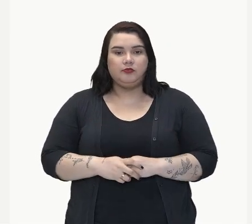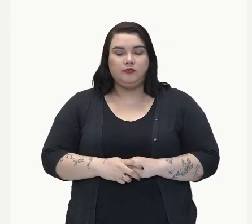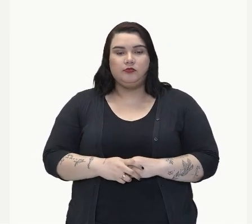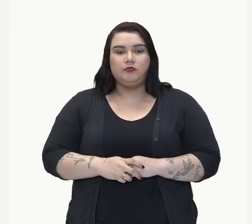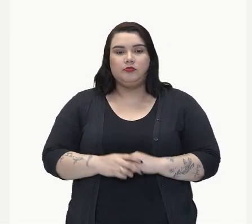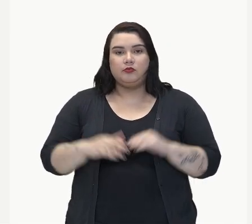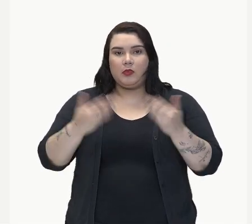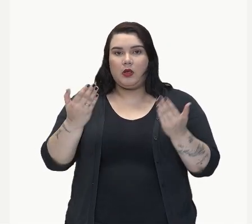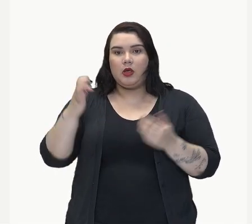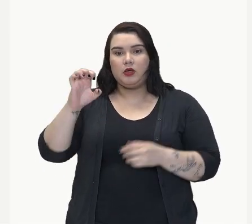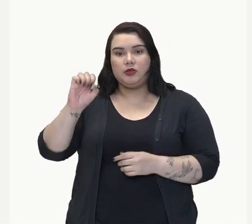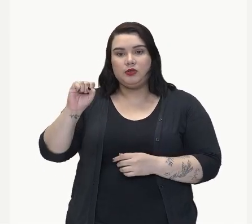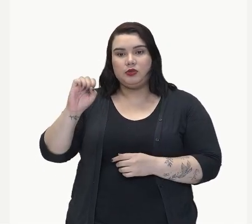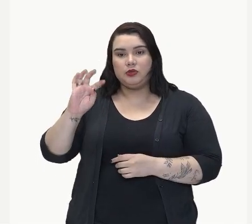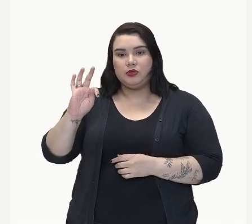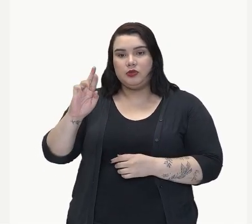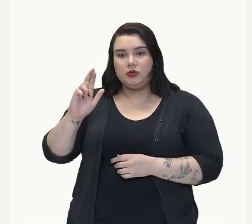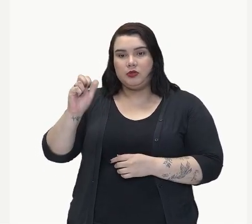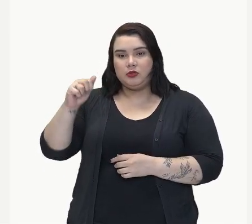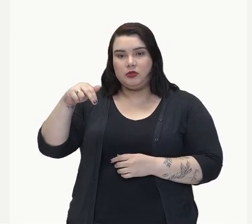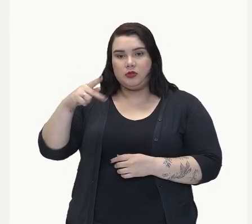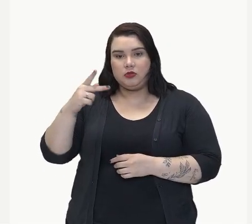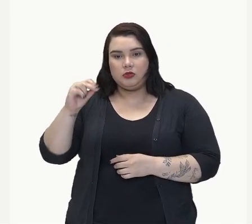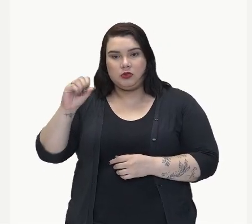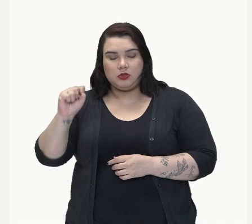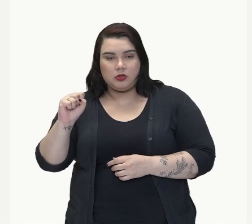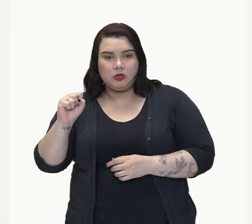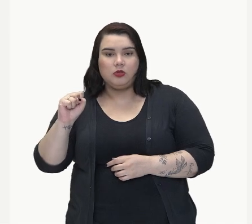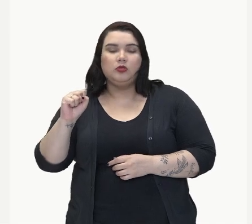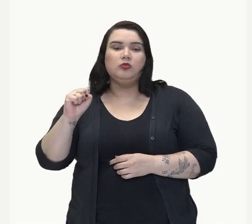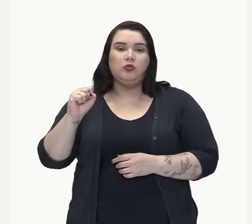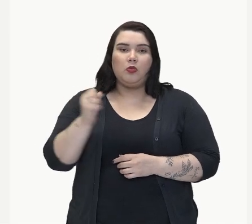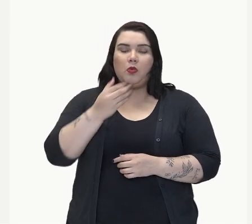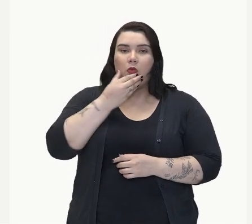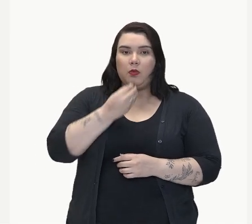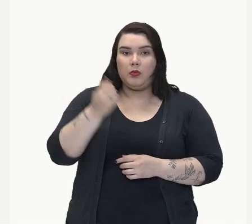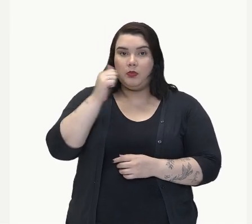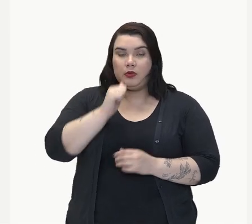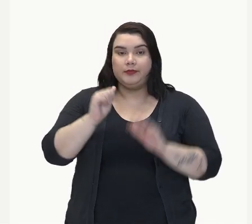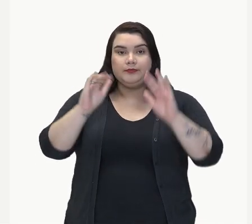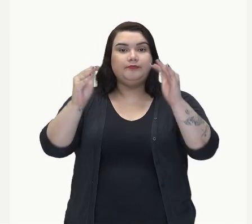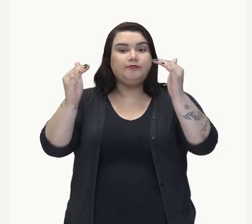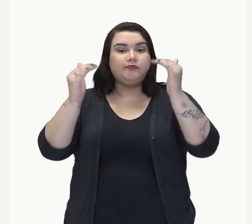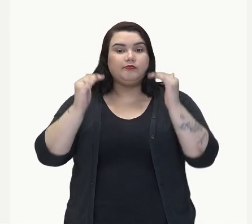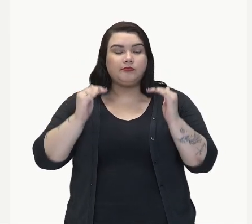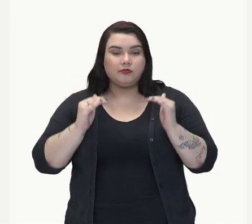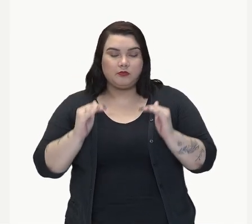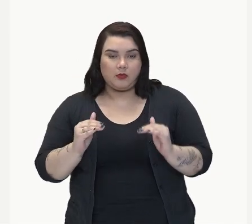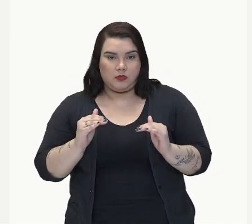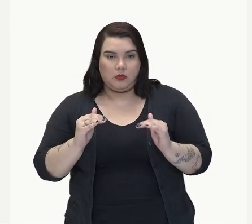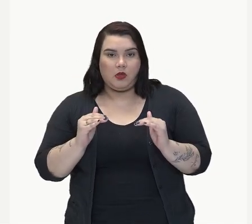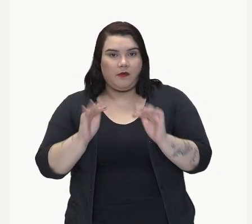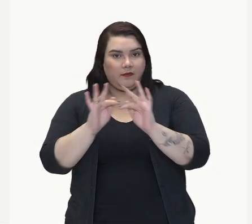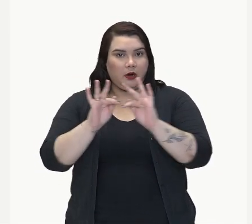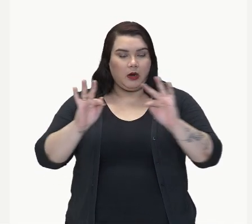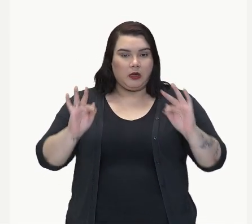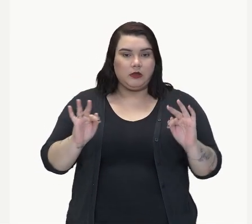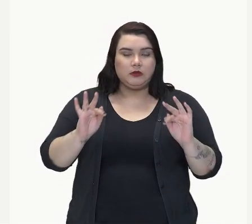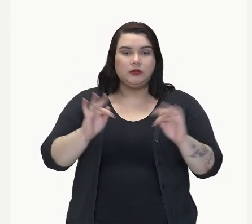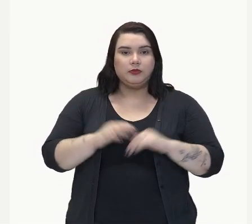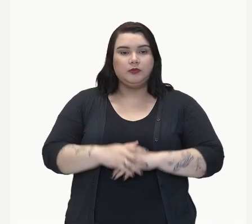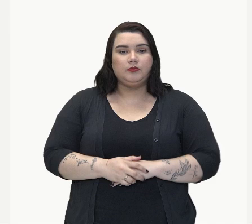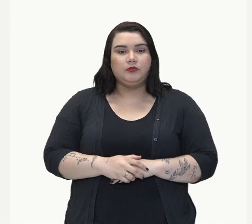homens e mulheres. Na outra, como mulheres vem primeiro, aí eu vou concordar,